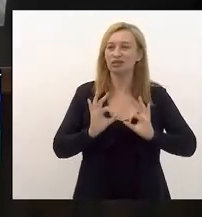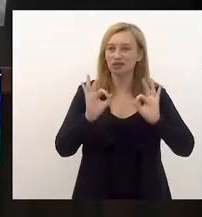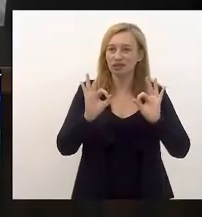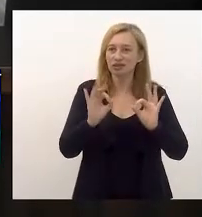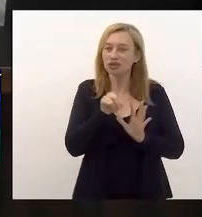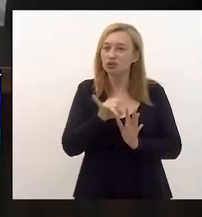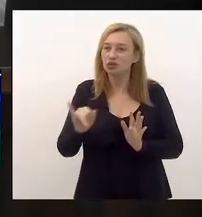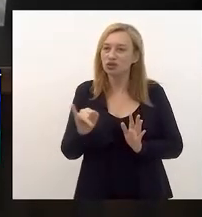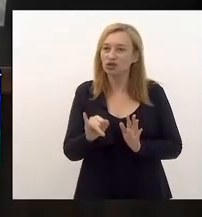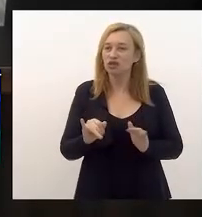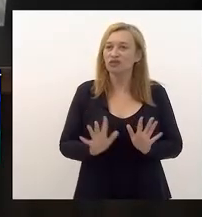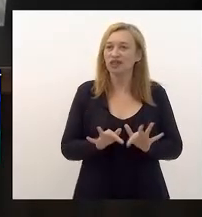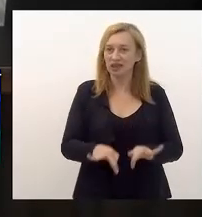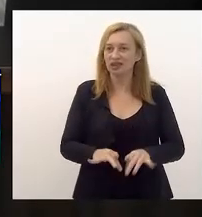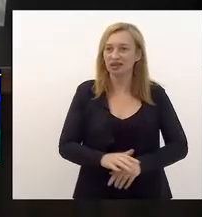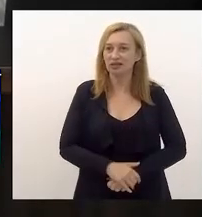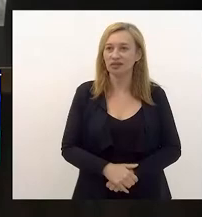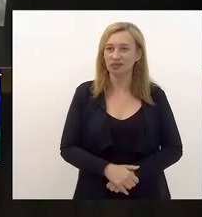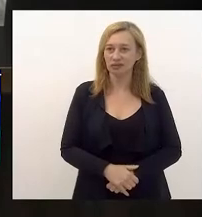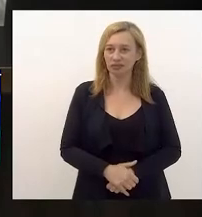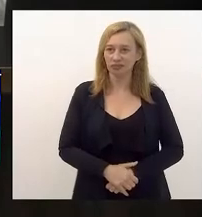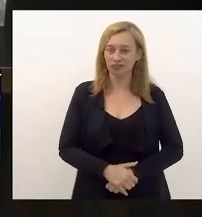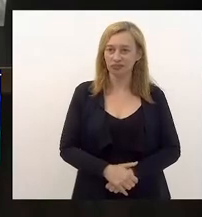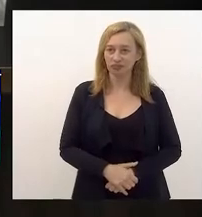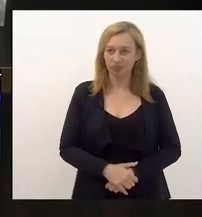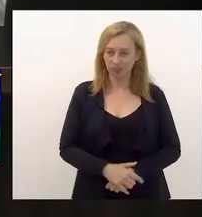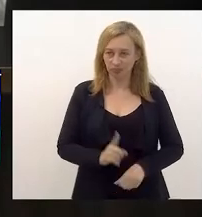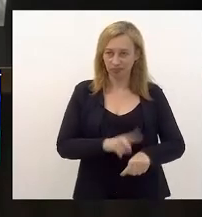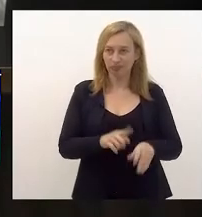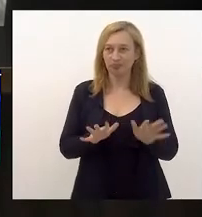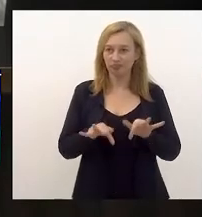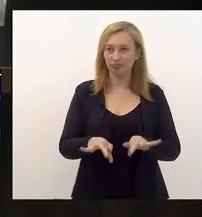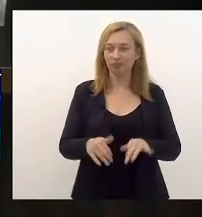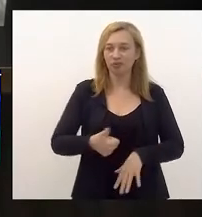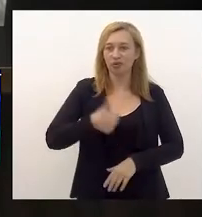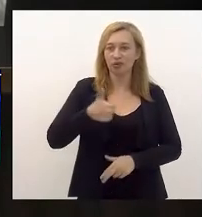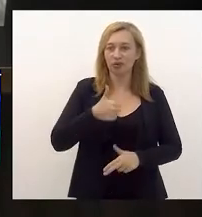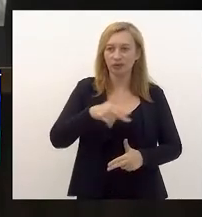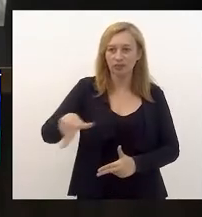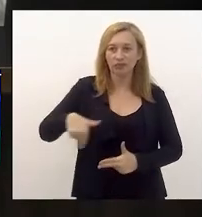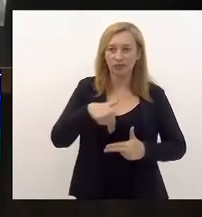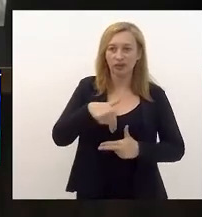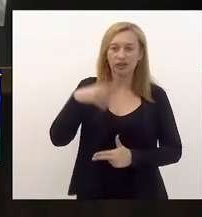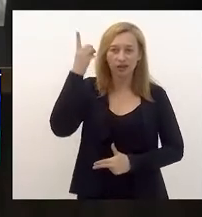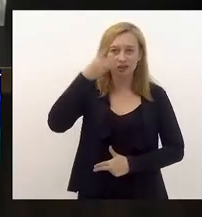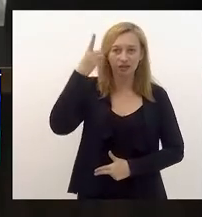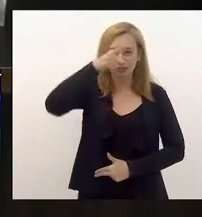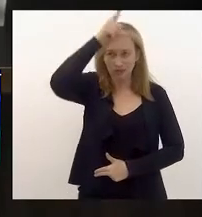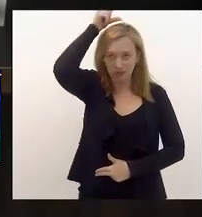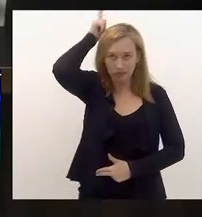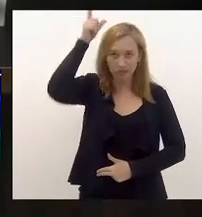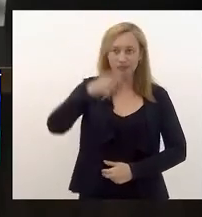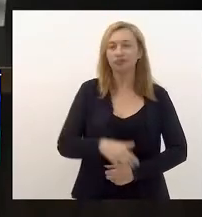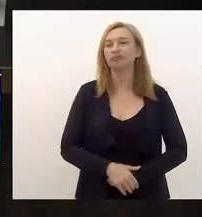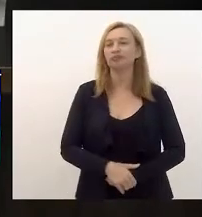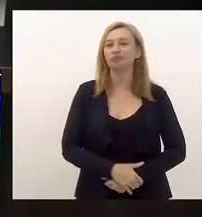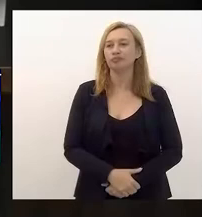extraordinária do dia mesmo está encerrada. Passa-se ao expediente final. Primeiro orador escrito é o deputado Luiz Paulo.